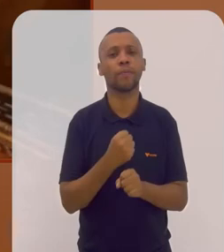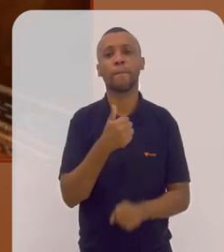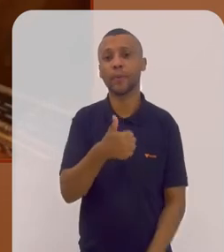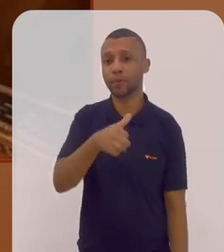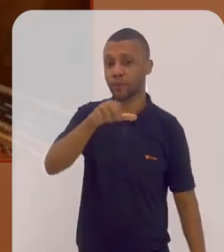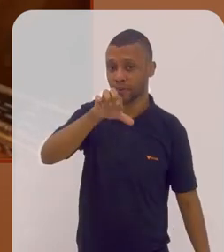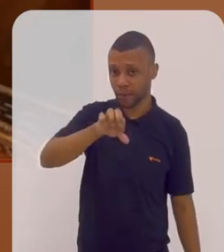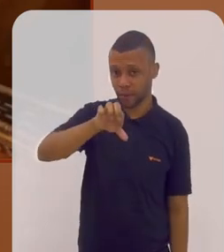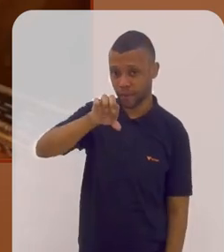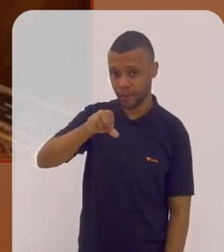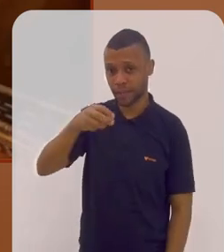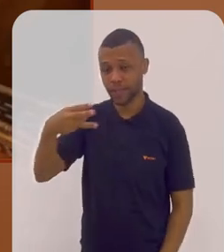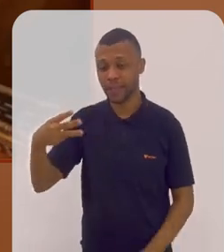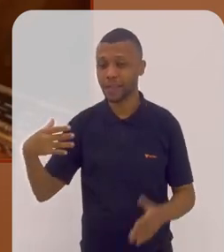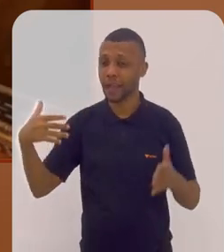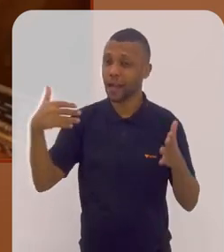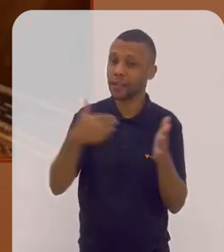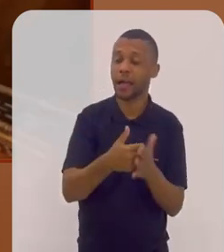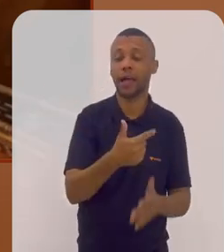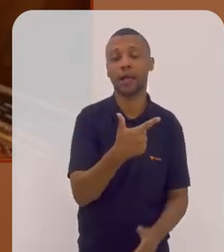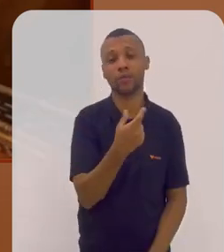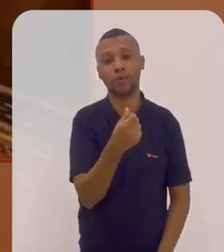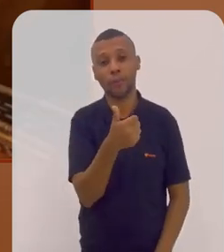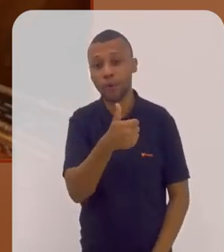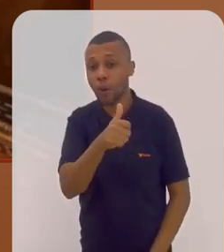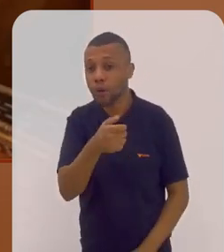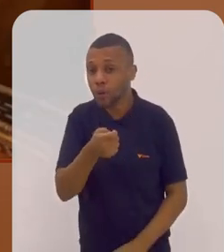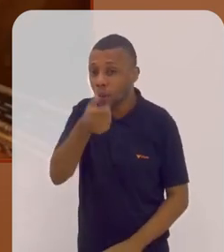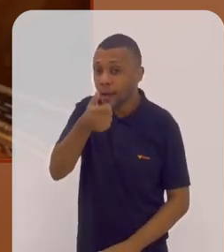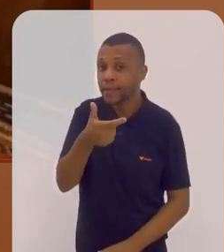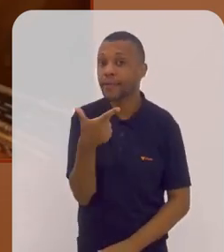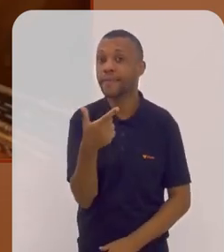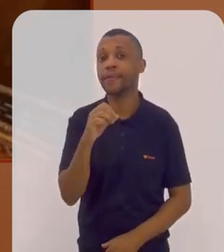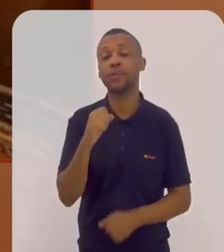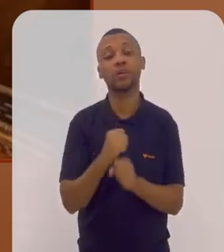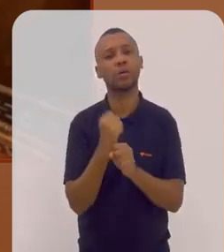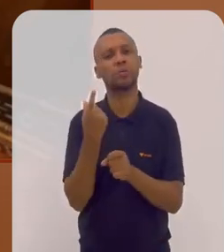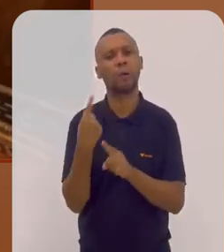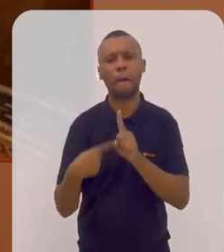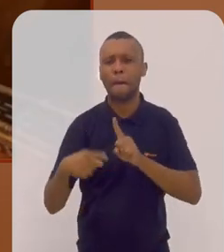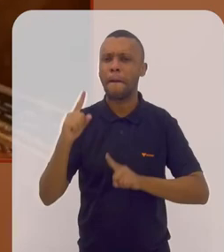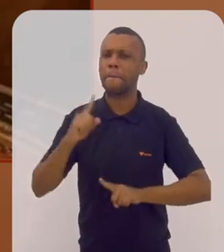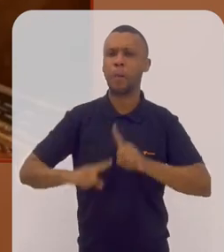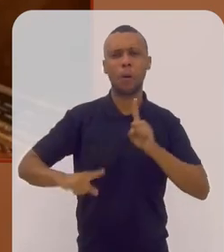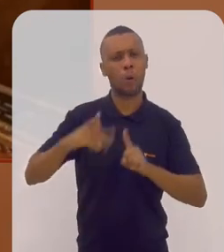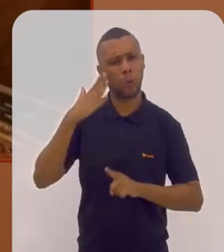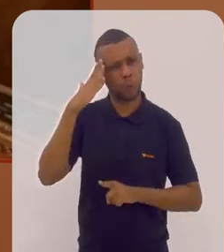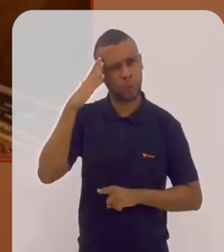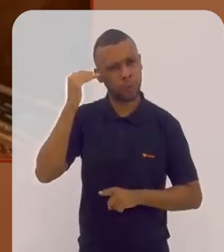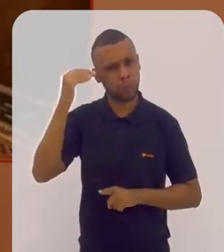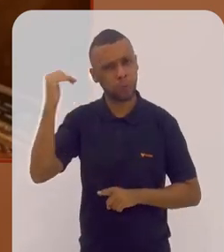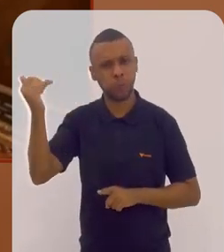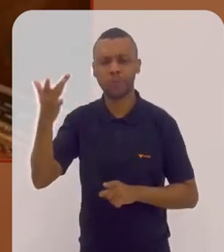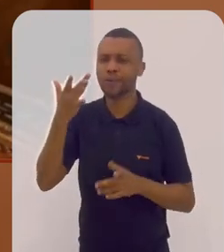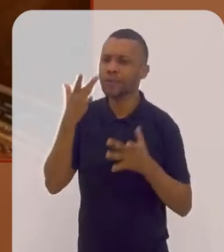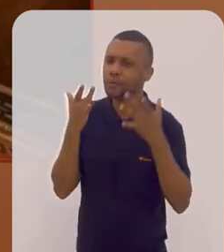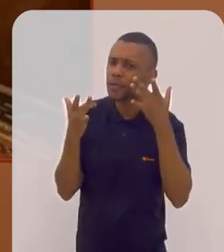1993 até aproximadamente 2011, quase 20 anos de sucessos, de